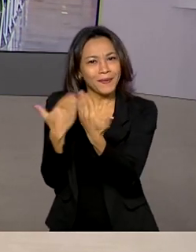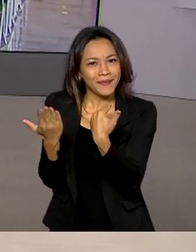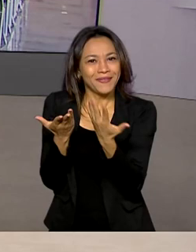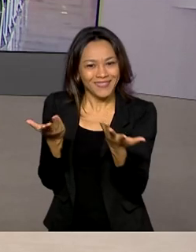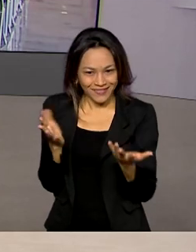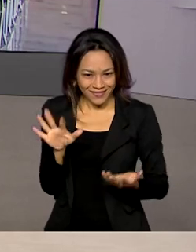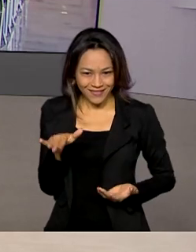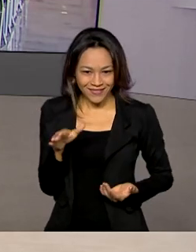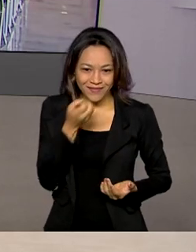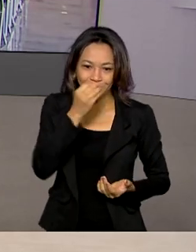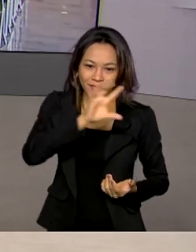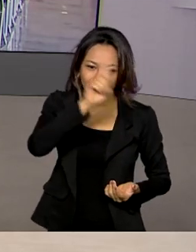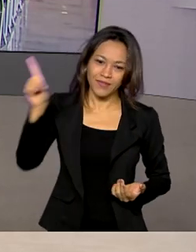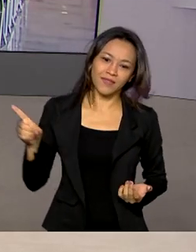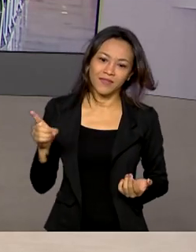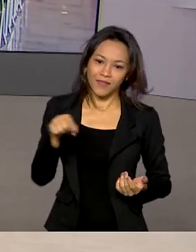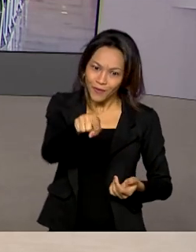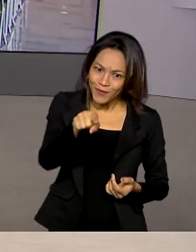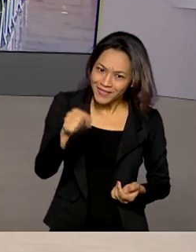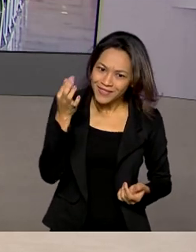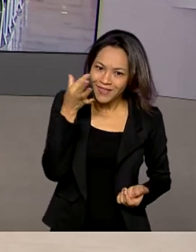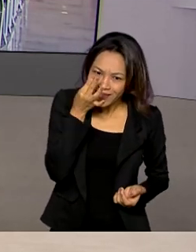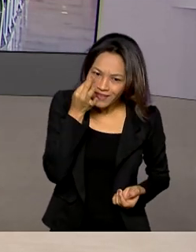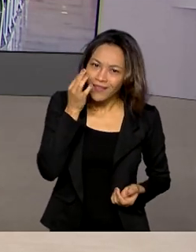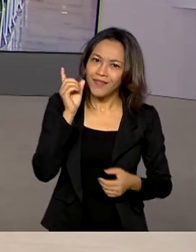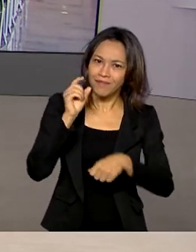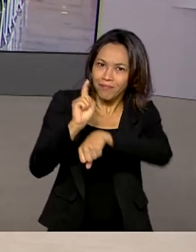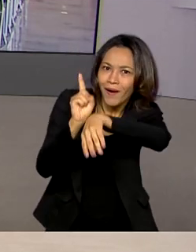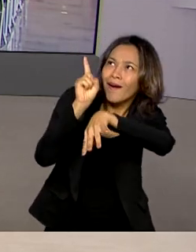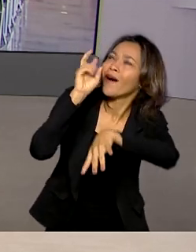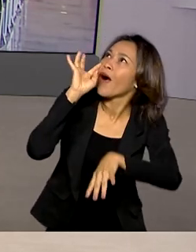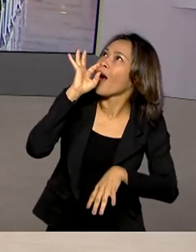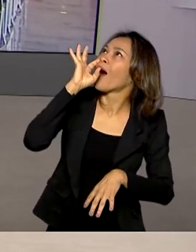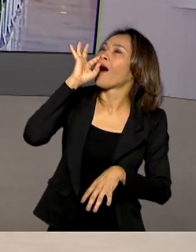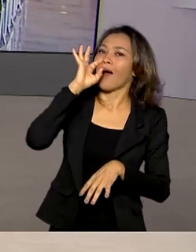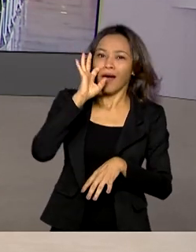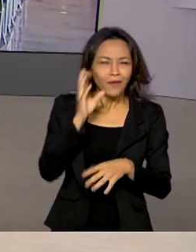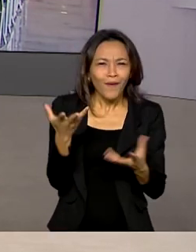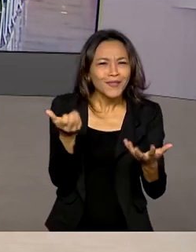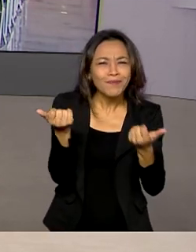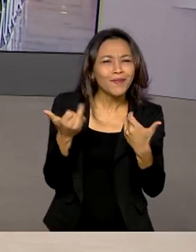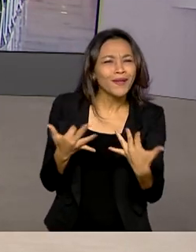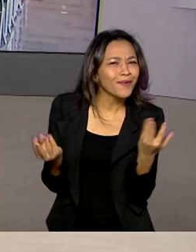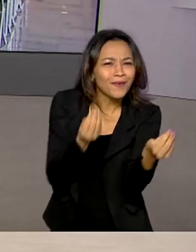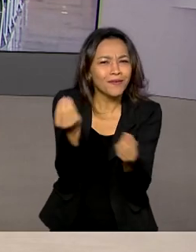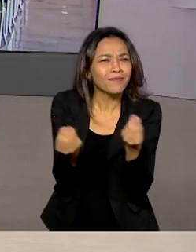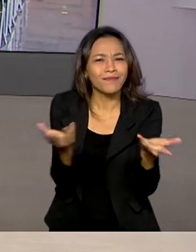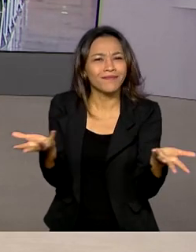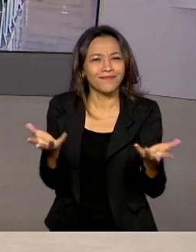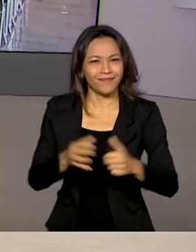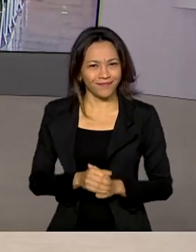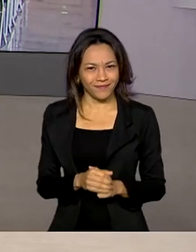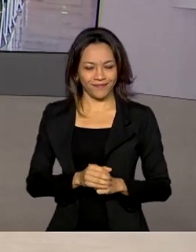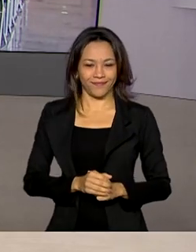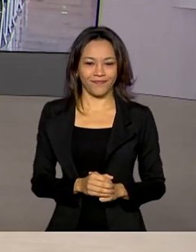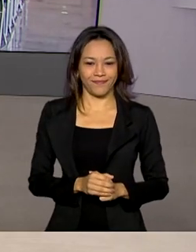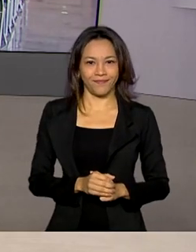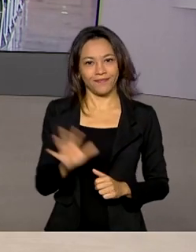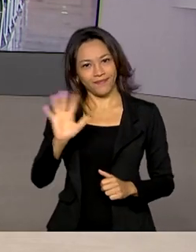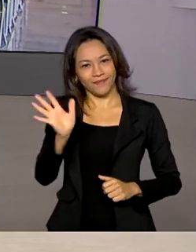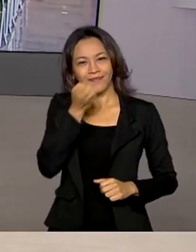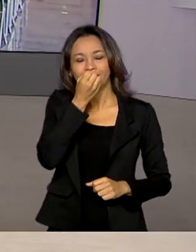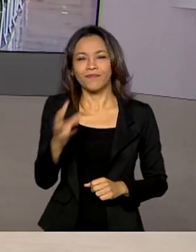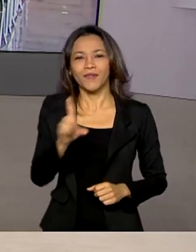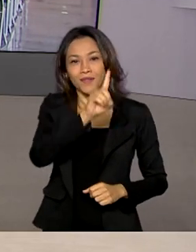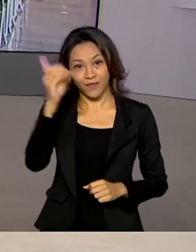agora, né, Ana? Bom dia, porque você participou desse lançamento, acompanhou tudo, então conta pra gente como é que foi esse lançamento. Oi, Dani.